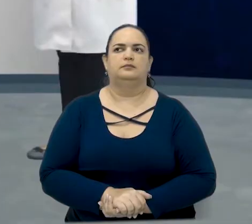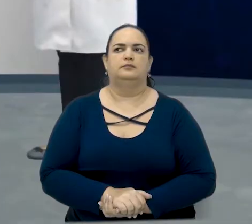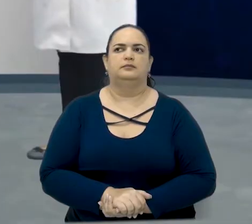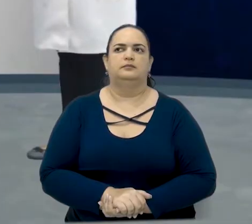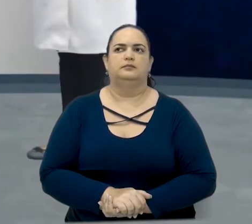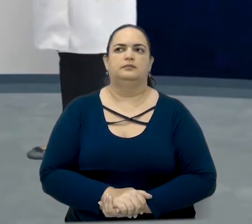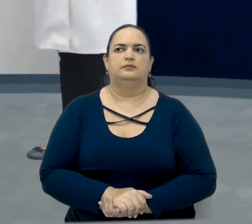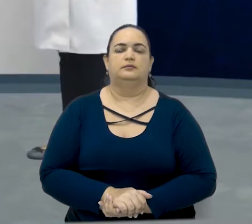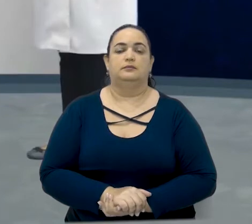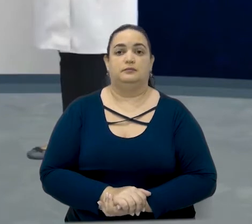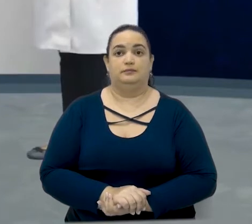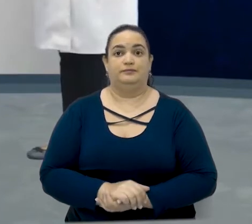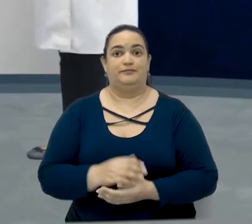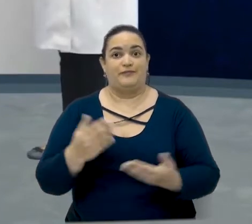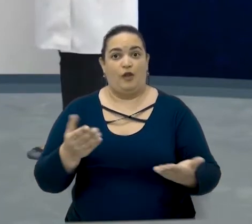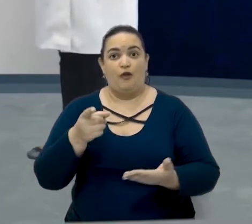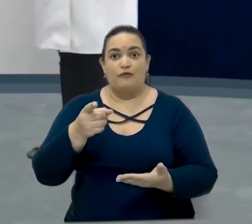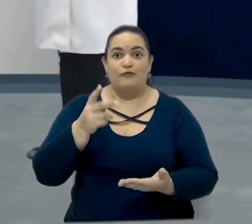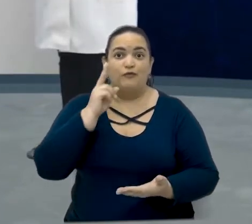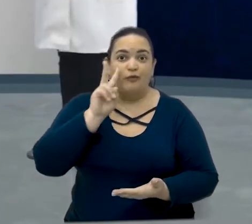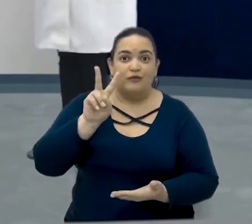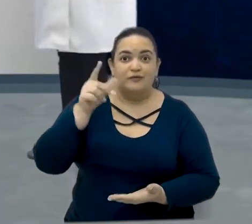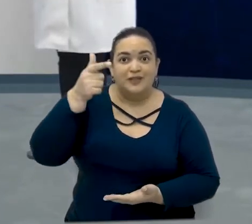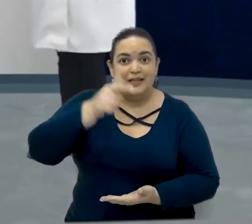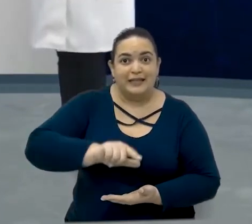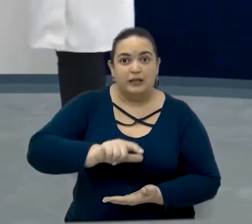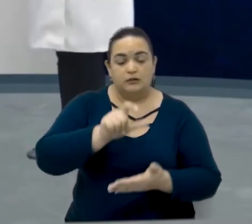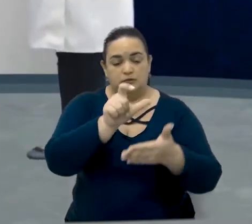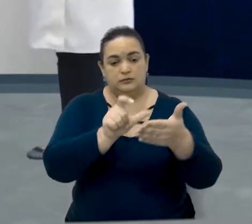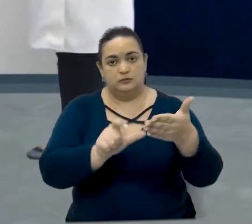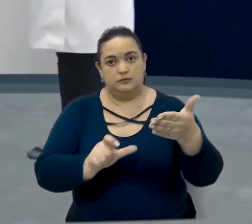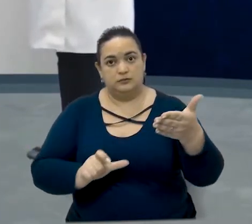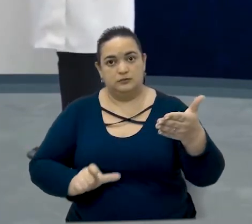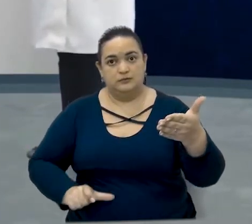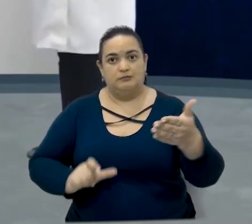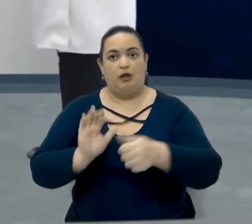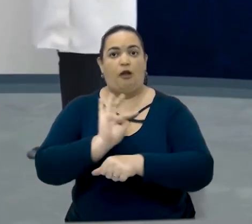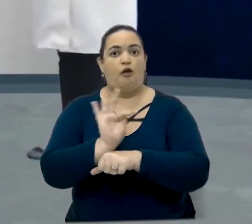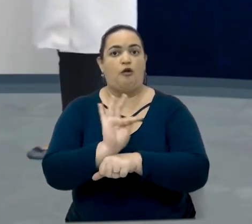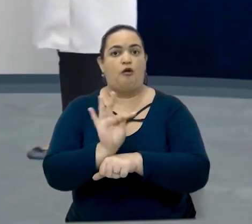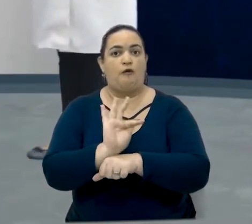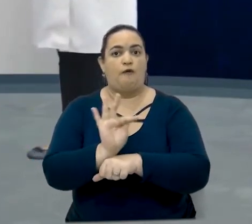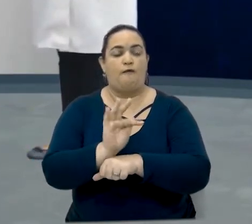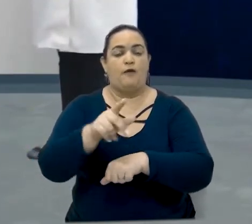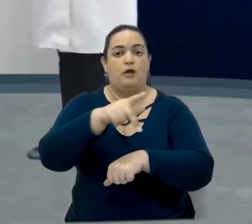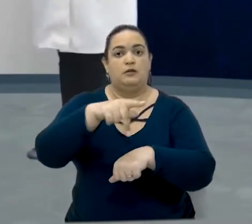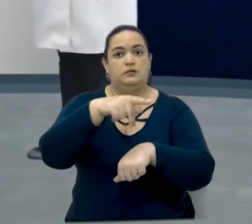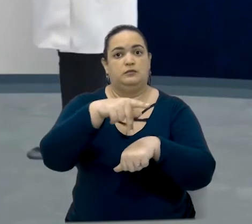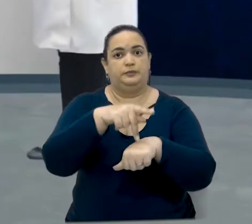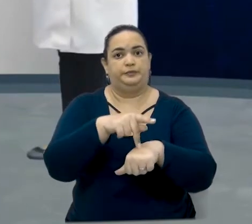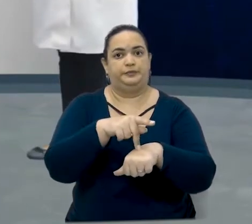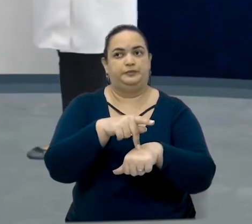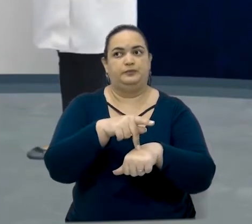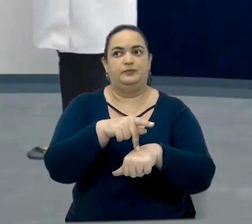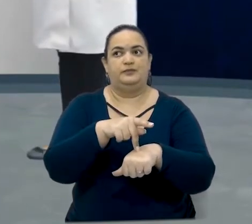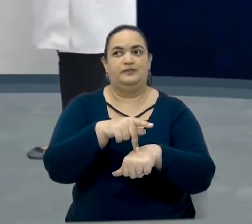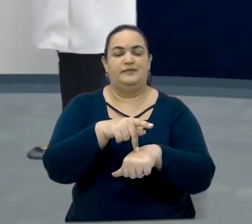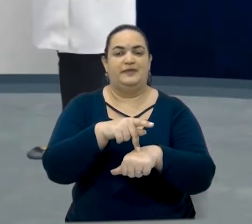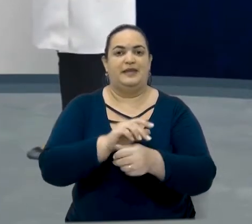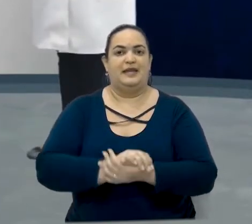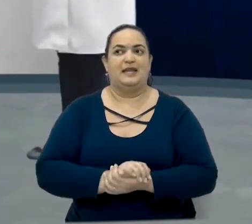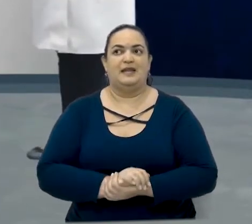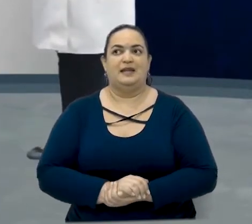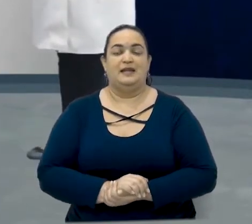Bien, então vocês puderam rever aquela primeira lista dos vídeos que eu falei, que apresentava o country e a